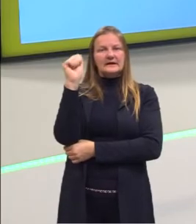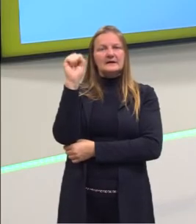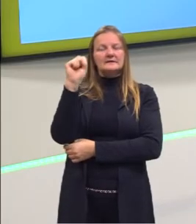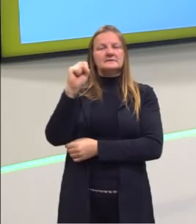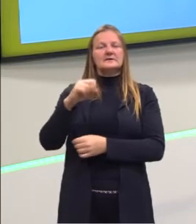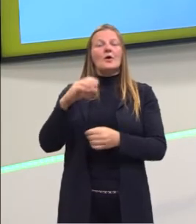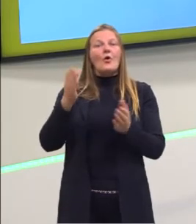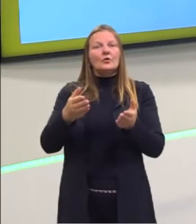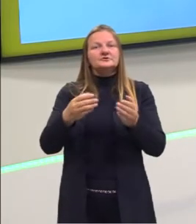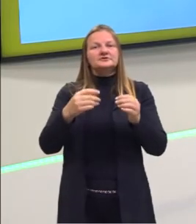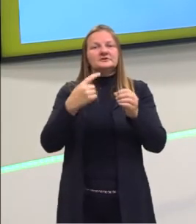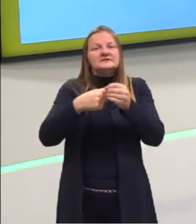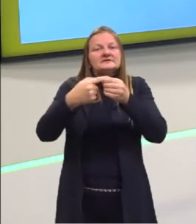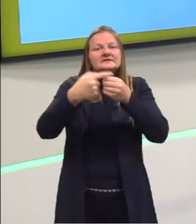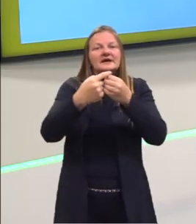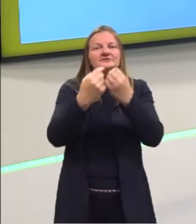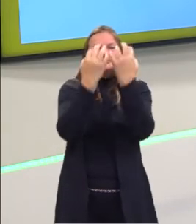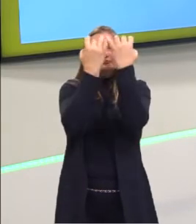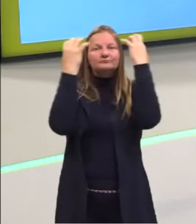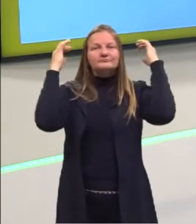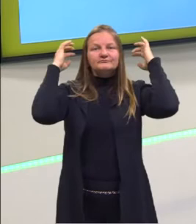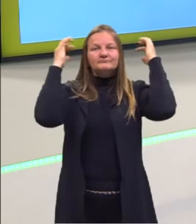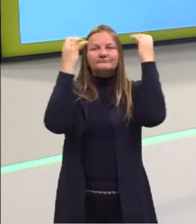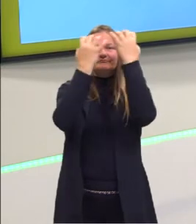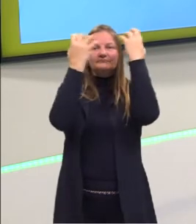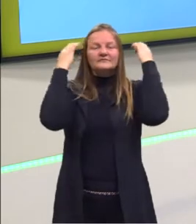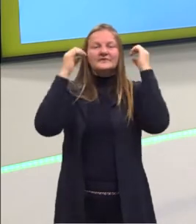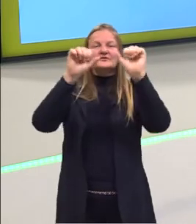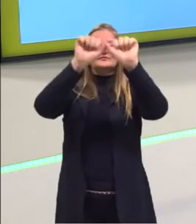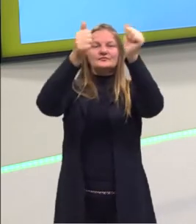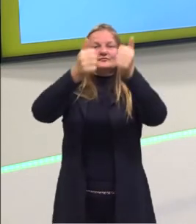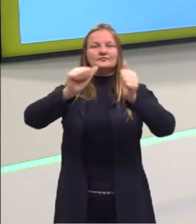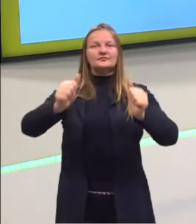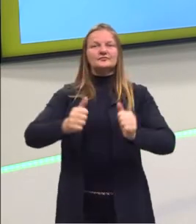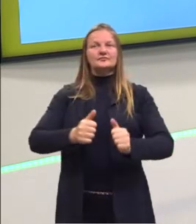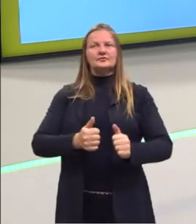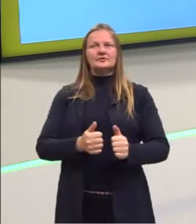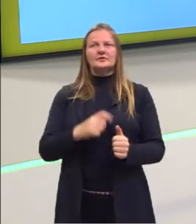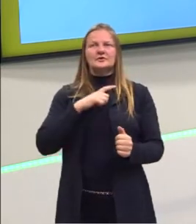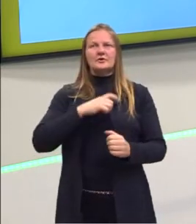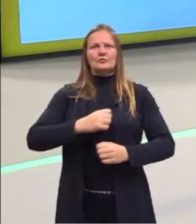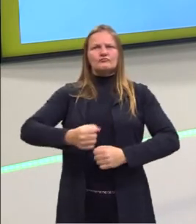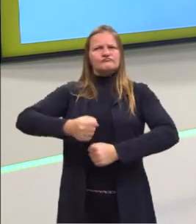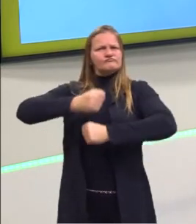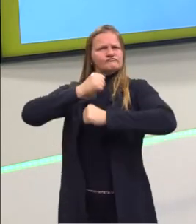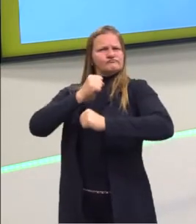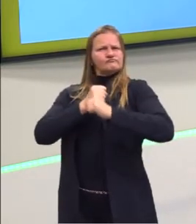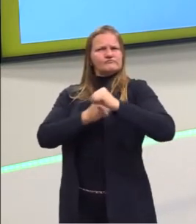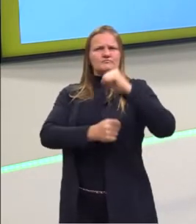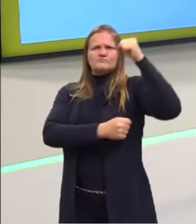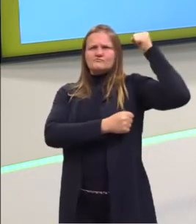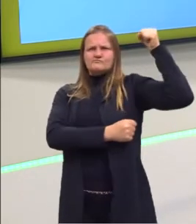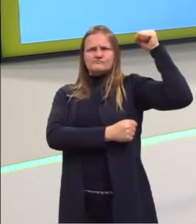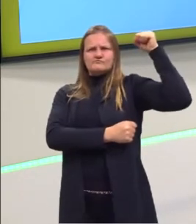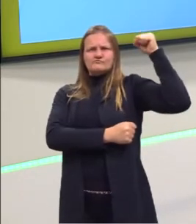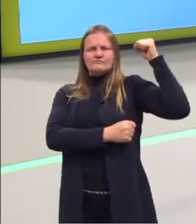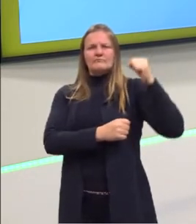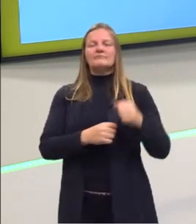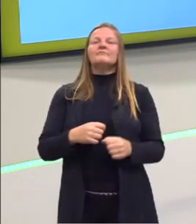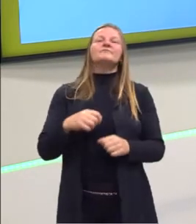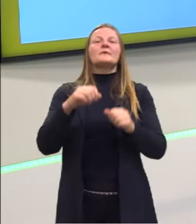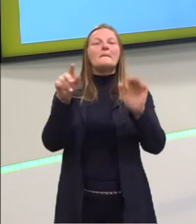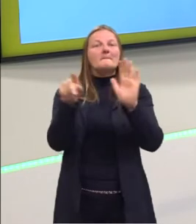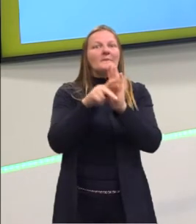do México. E nós temos ali uma escultura de um guerreiro azteca. Então, estou trazendo para vocês aqui a